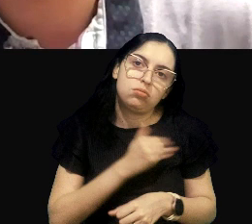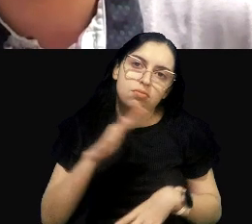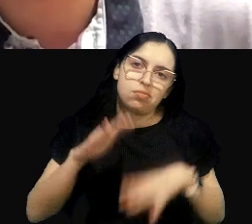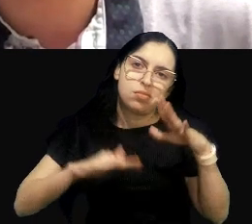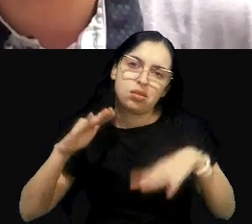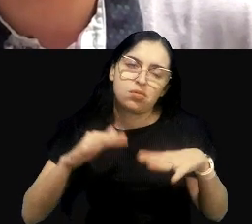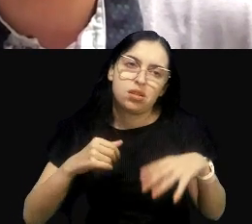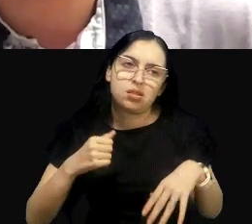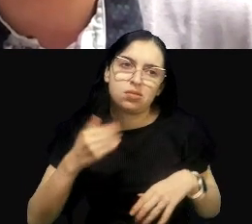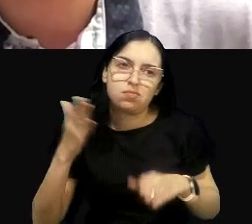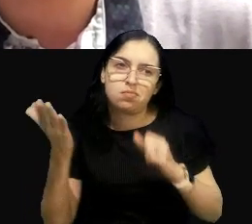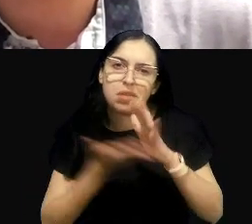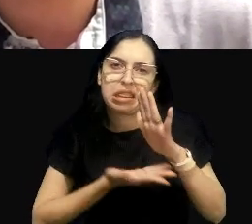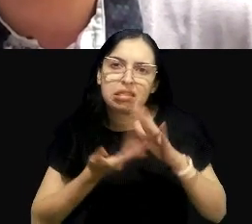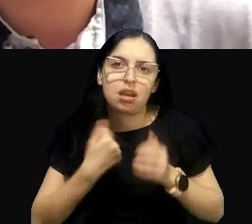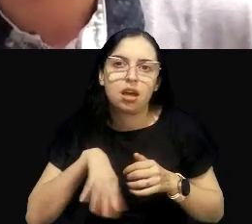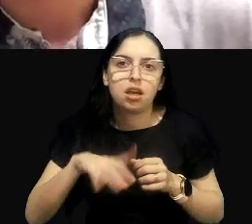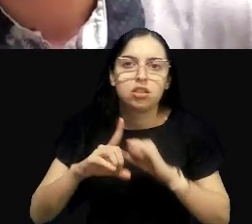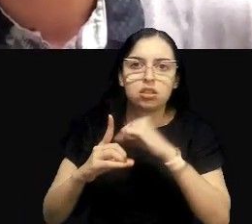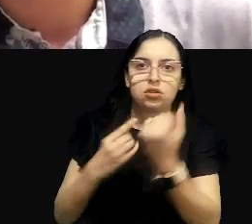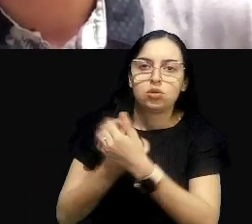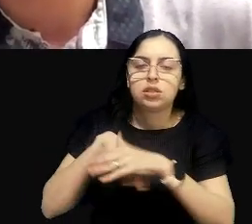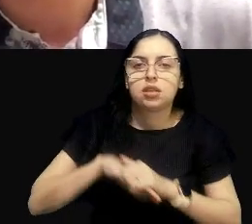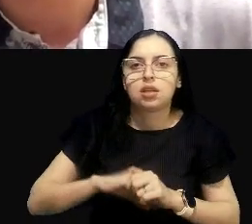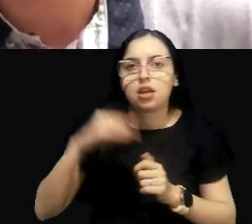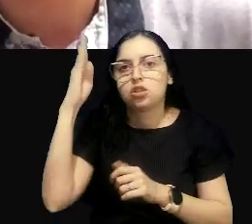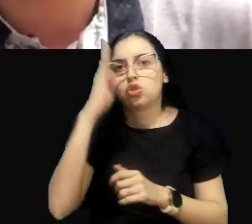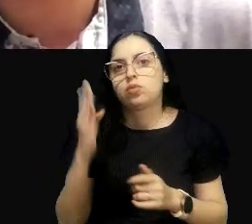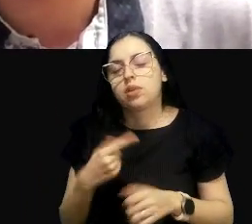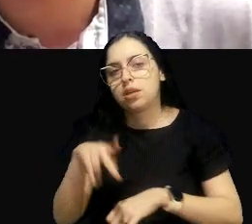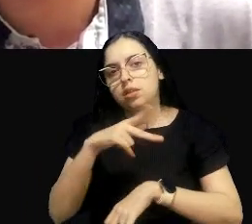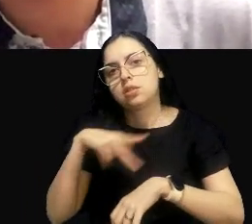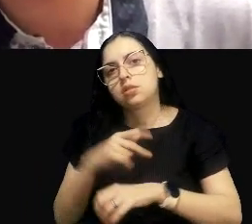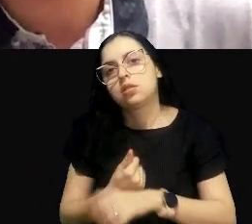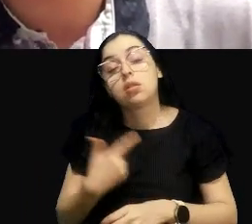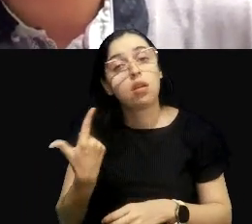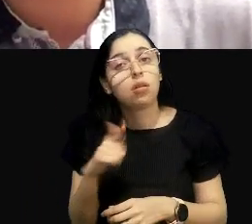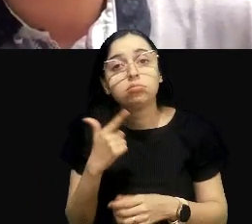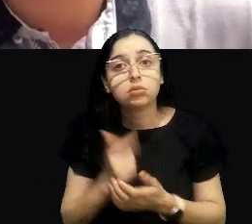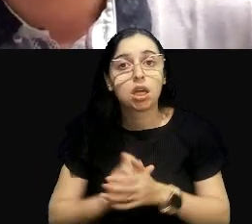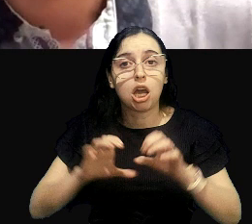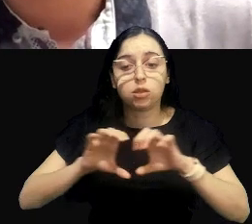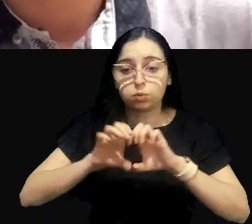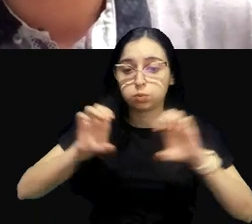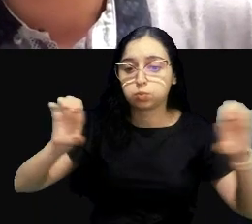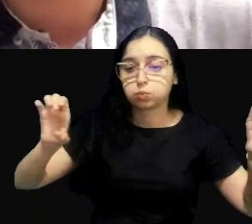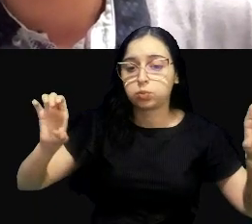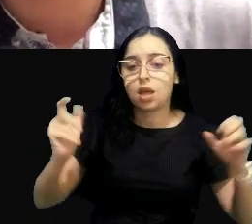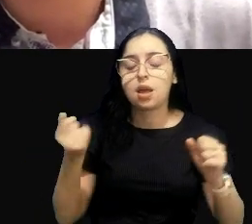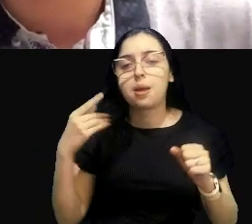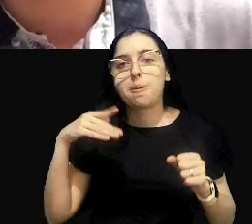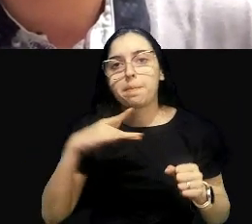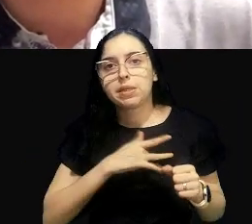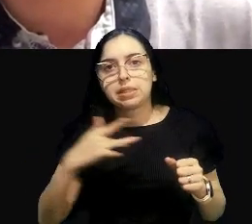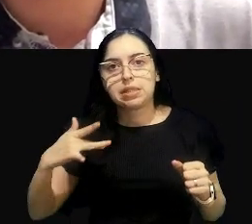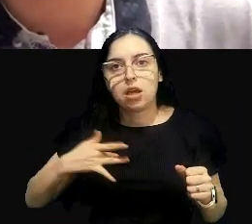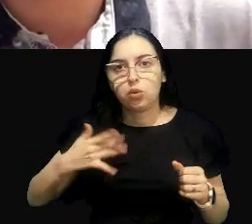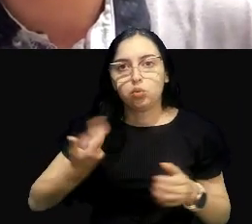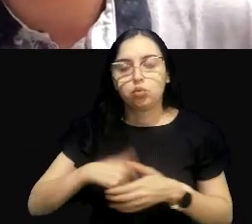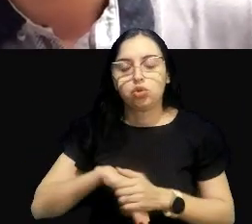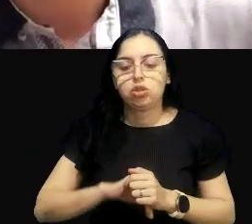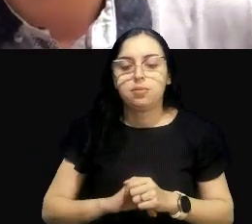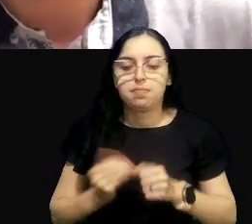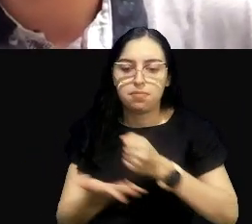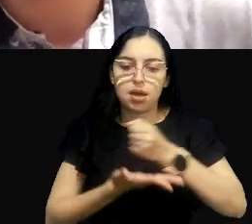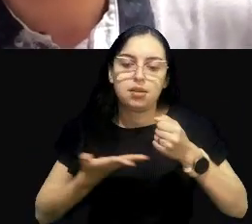população do nosso país ainda não tem acesso à infraestrutura adequada de saneamento, o que leva a lançamentos indiscriminados